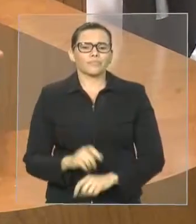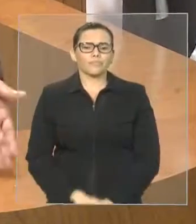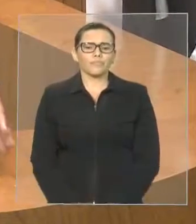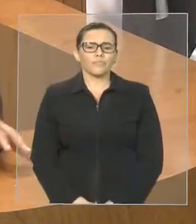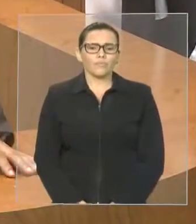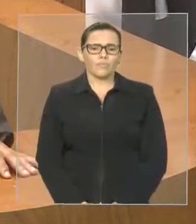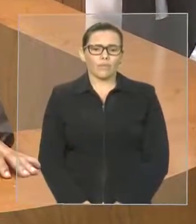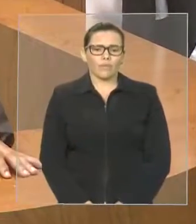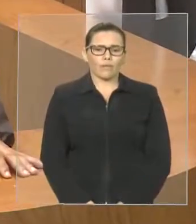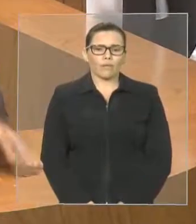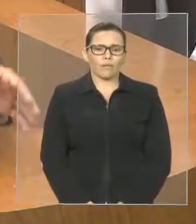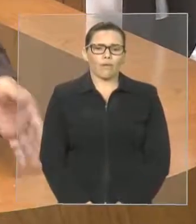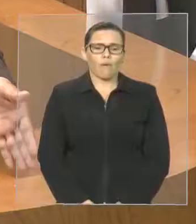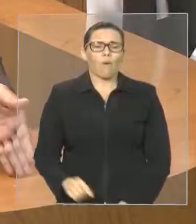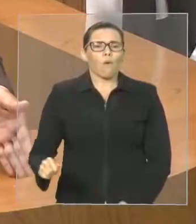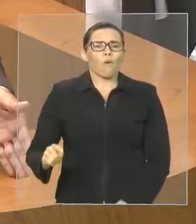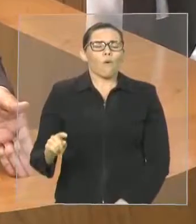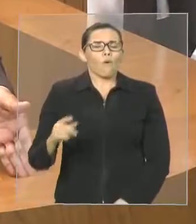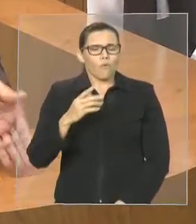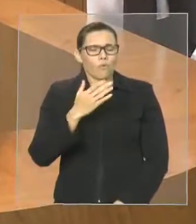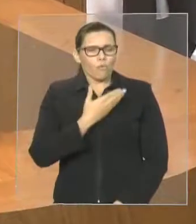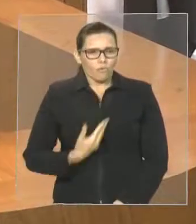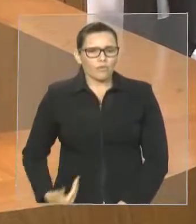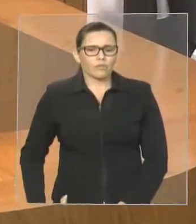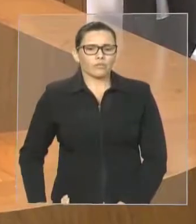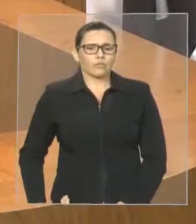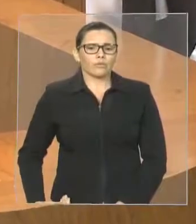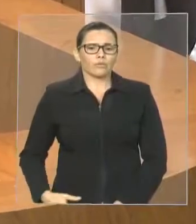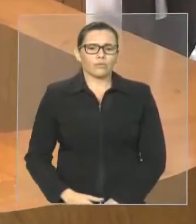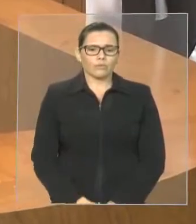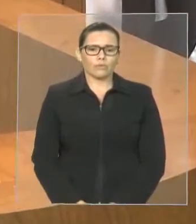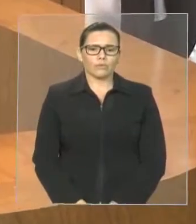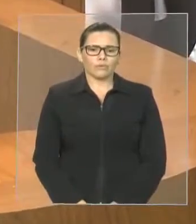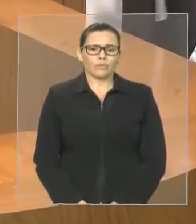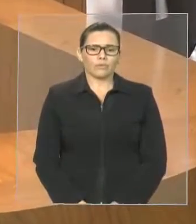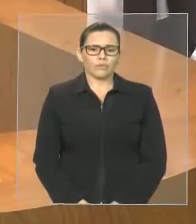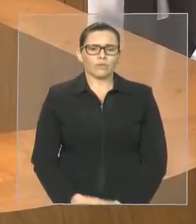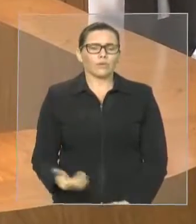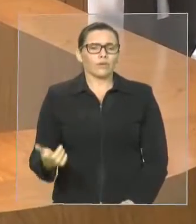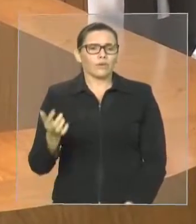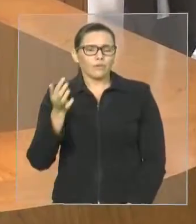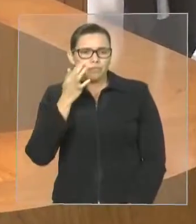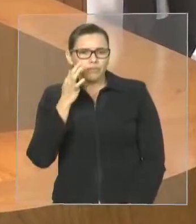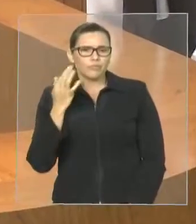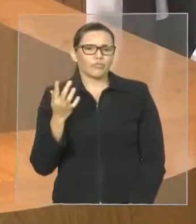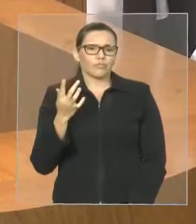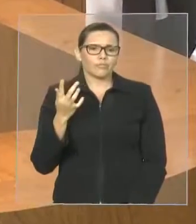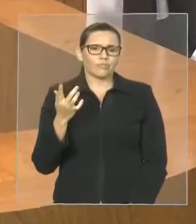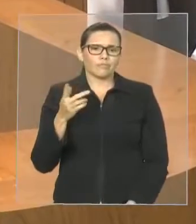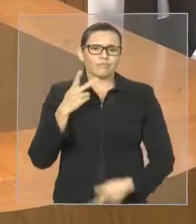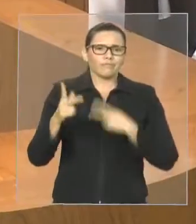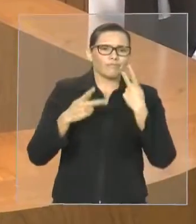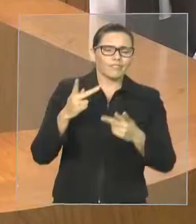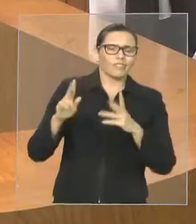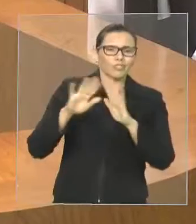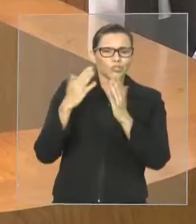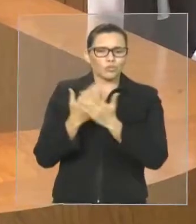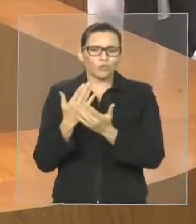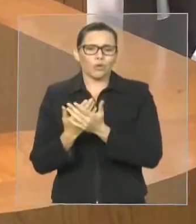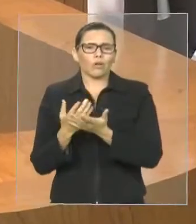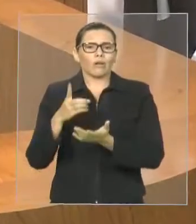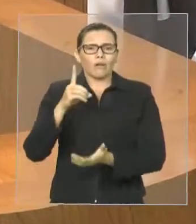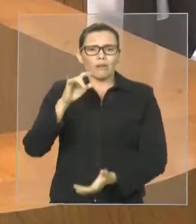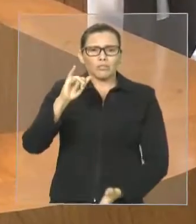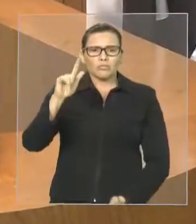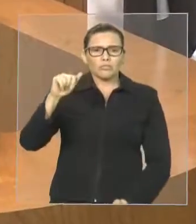não faz a mesma coisa. Quem é o filhote? É Divaldo, é filhote de Flávio Dino. Filhote de Flávio